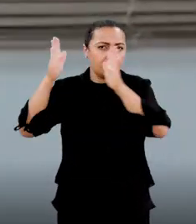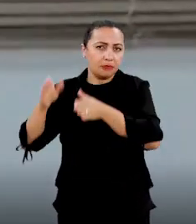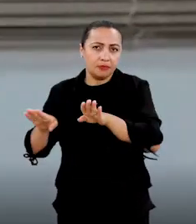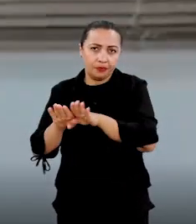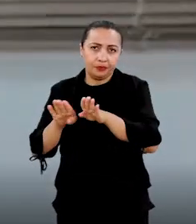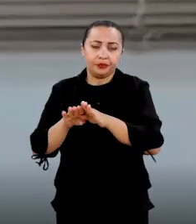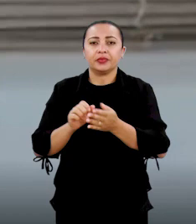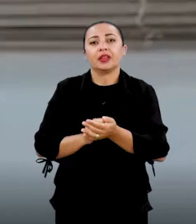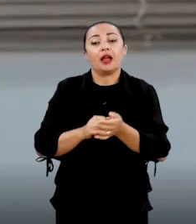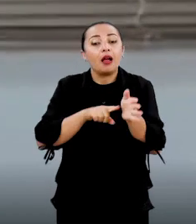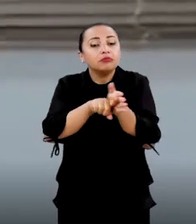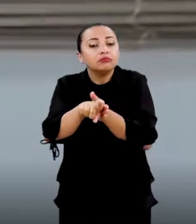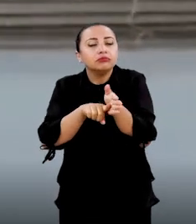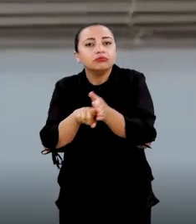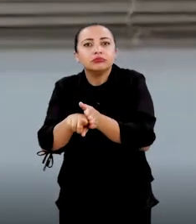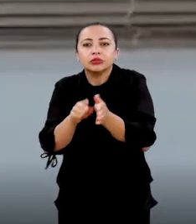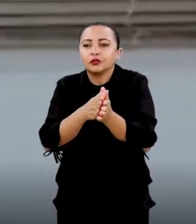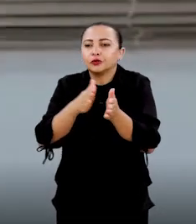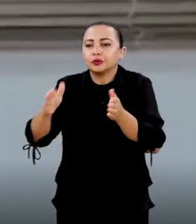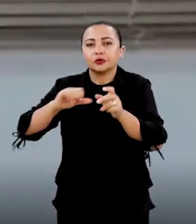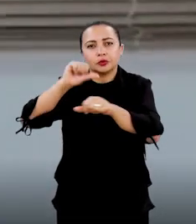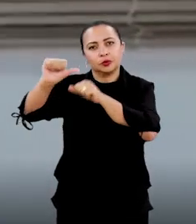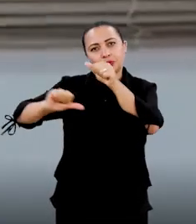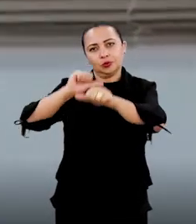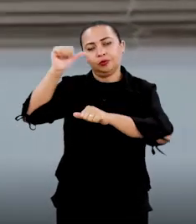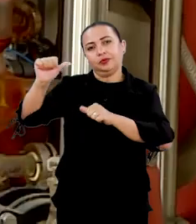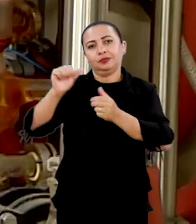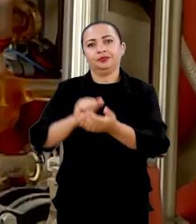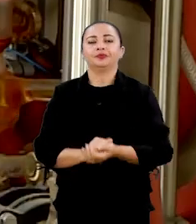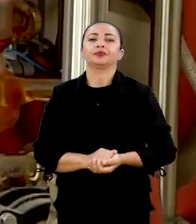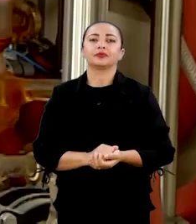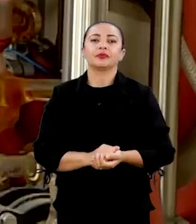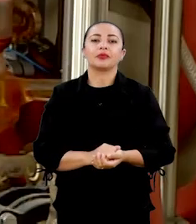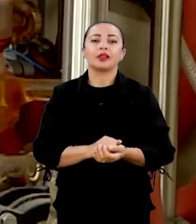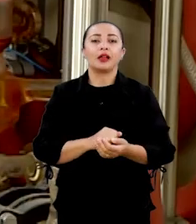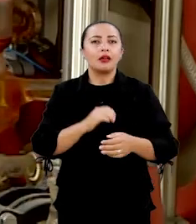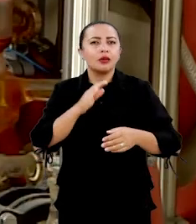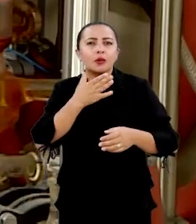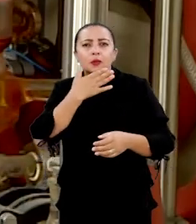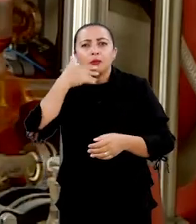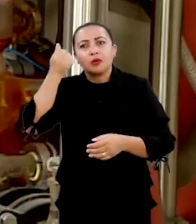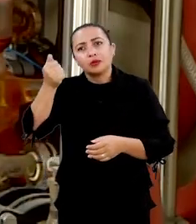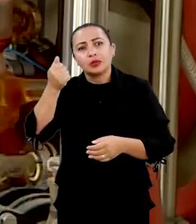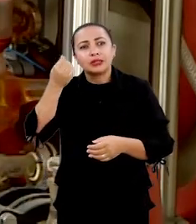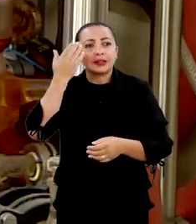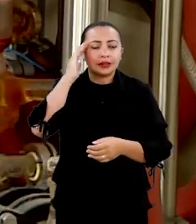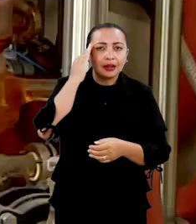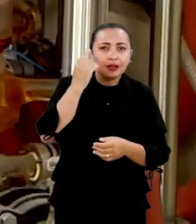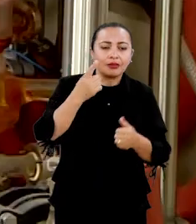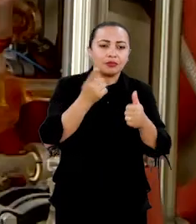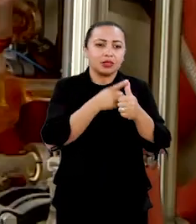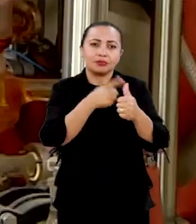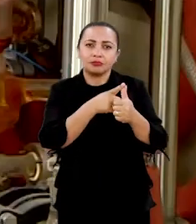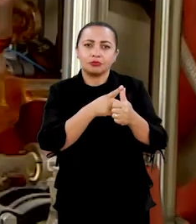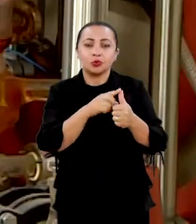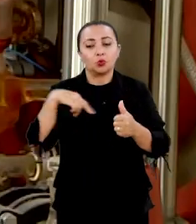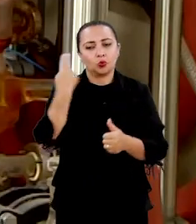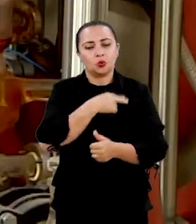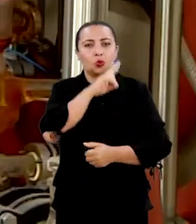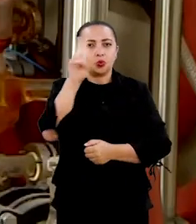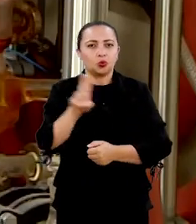né? E aí, a pesquisa foi se desenvolvendo. As principais vantagens, eu considero, primeiro, nós